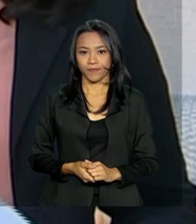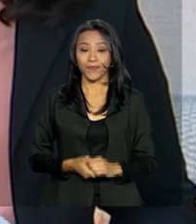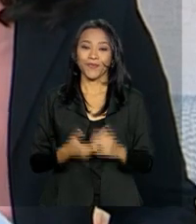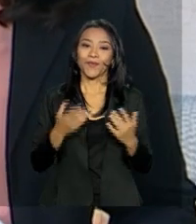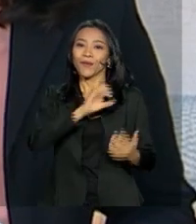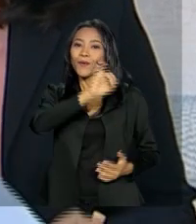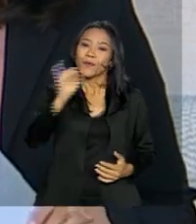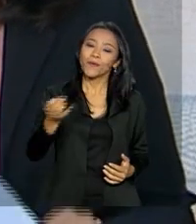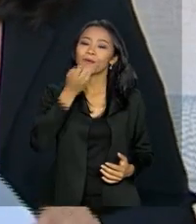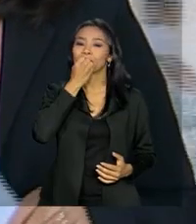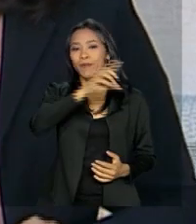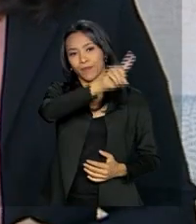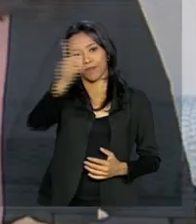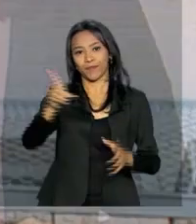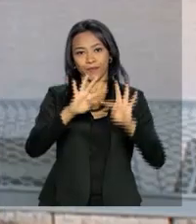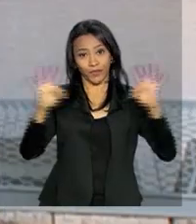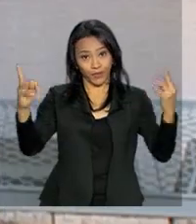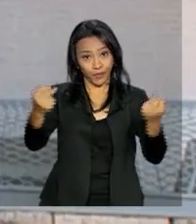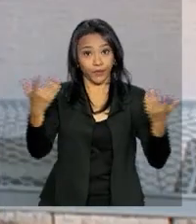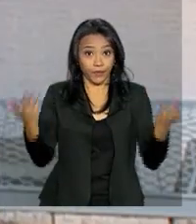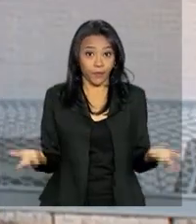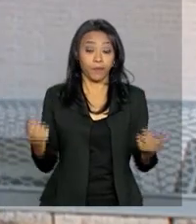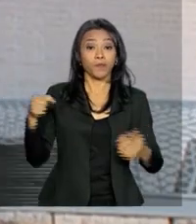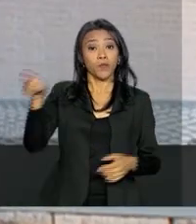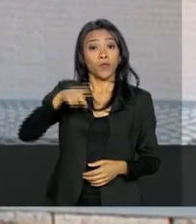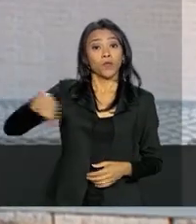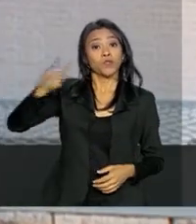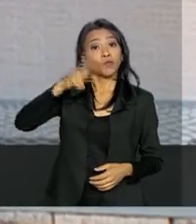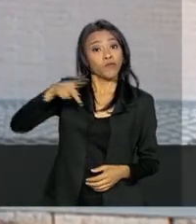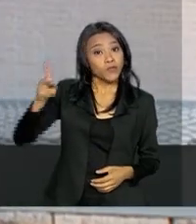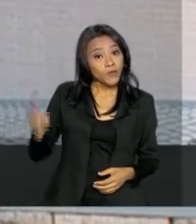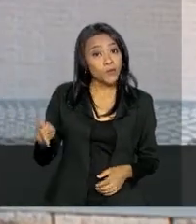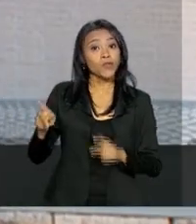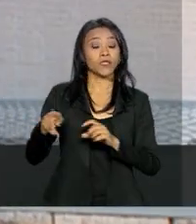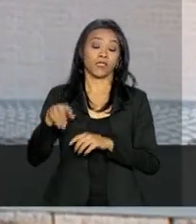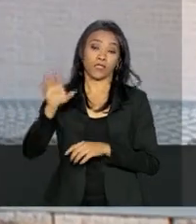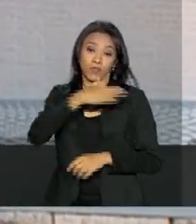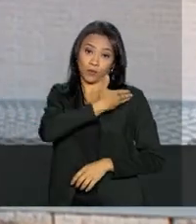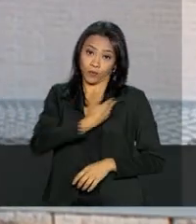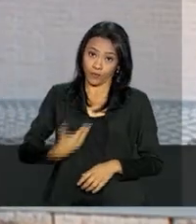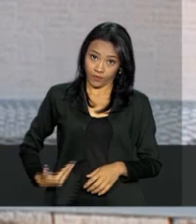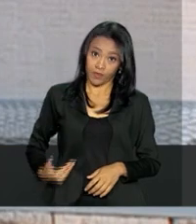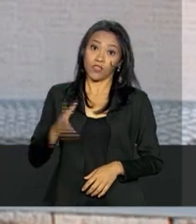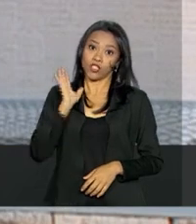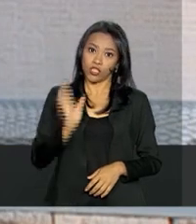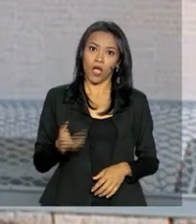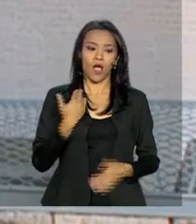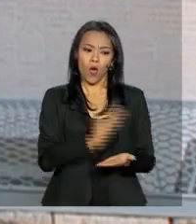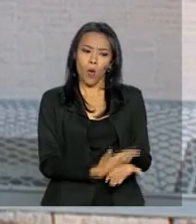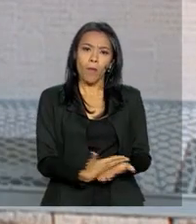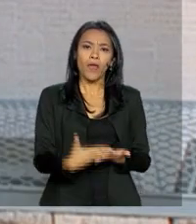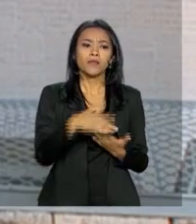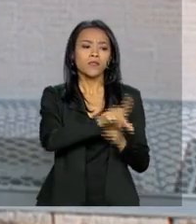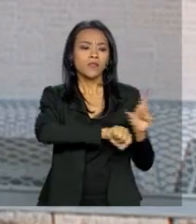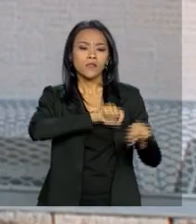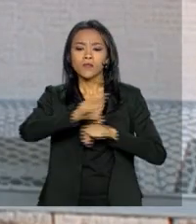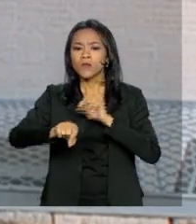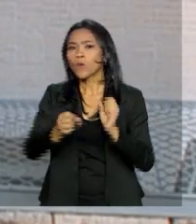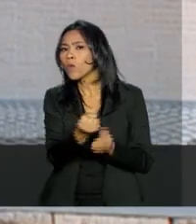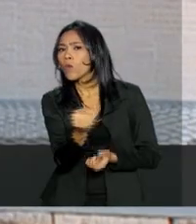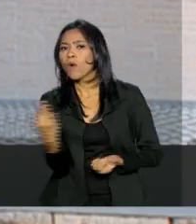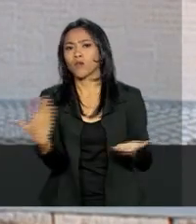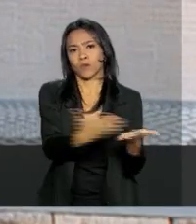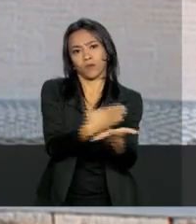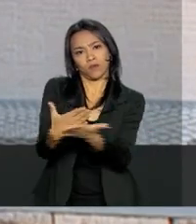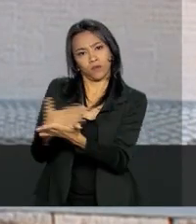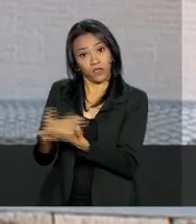Oi, bom dia, Ney. Bom dia a todos. Olha, os professores da rede pública de ensino já podem começar a escolher, selecionar quais os livros que eles querem